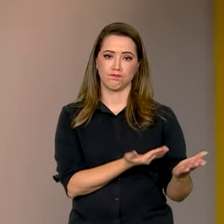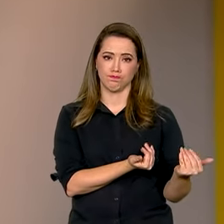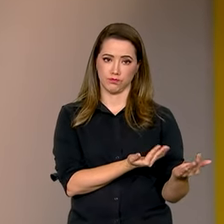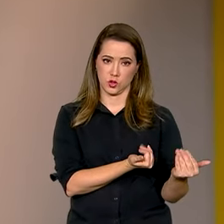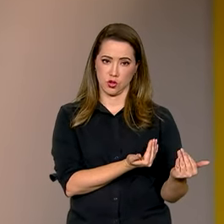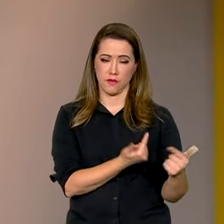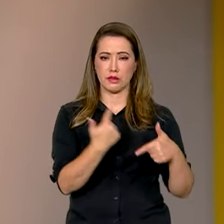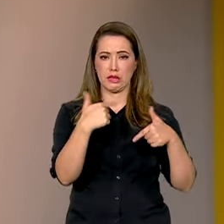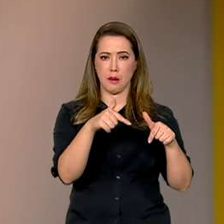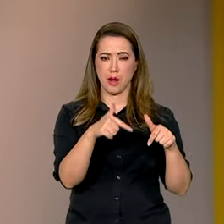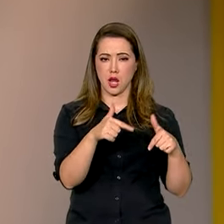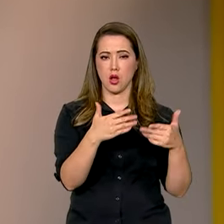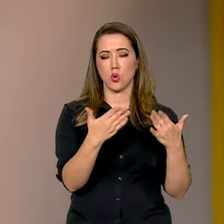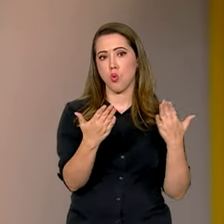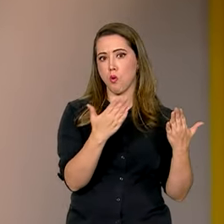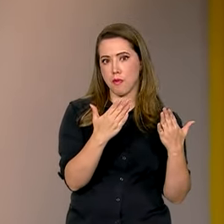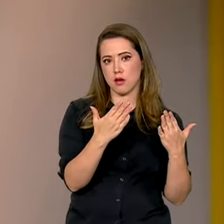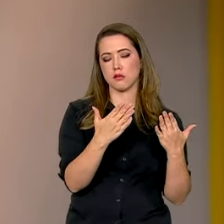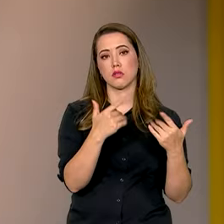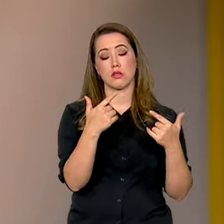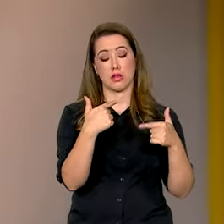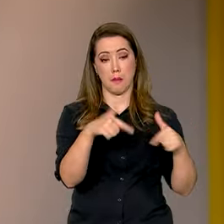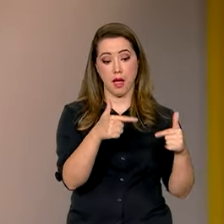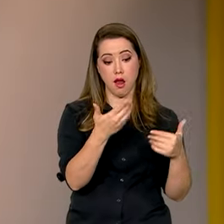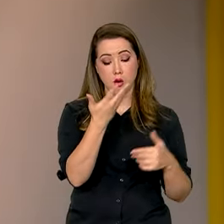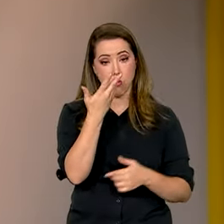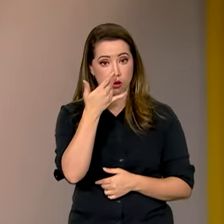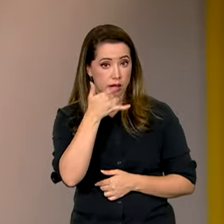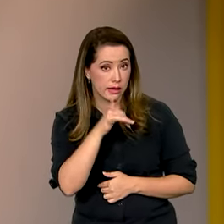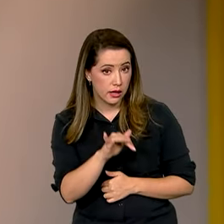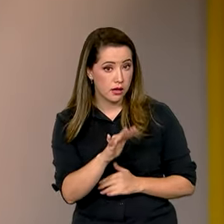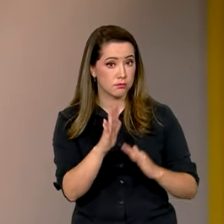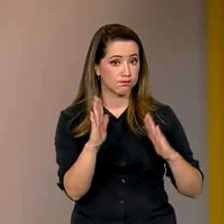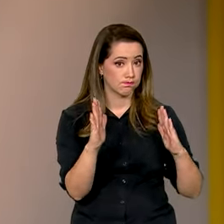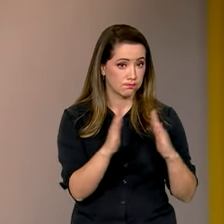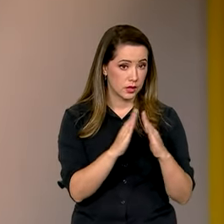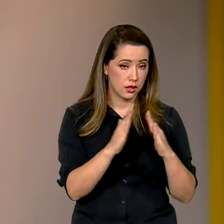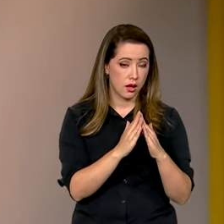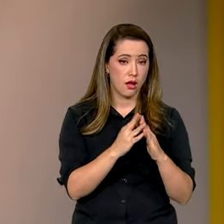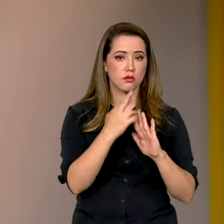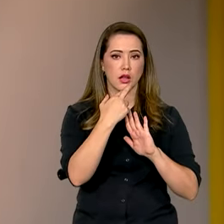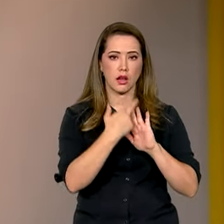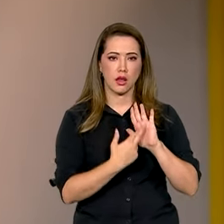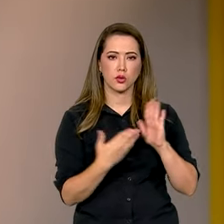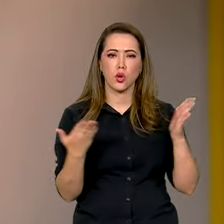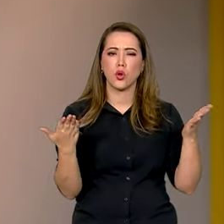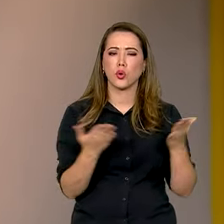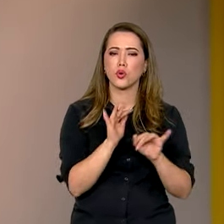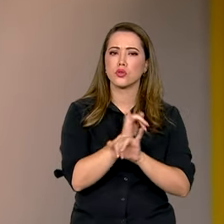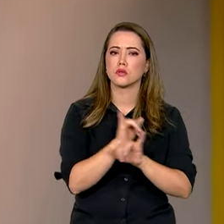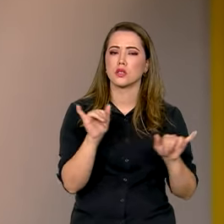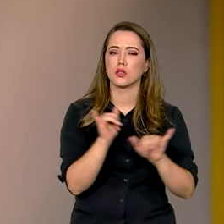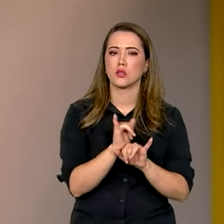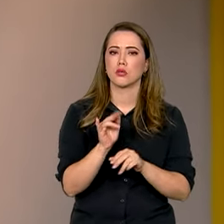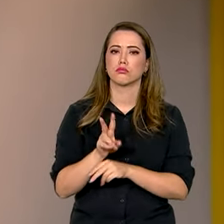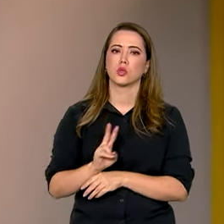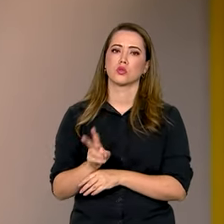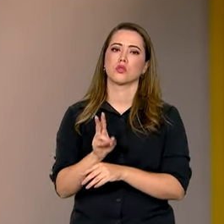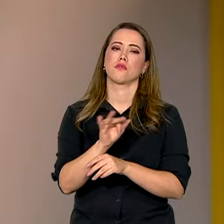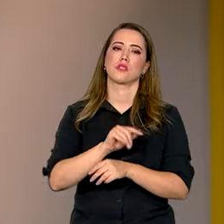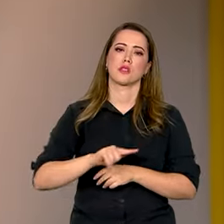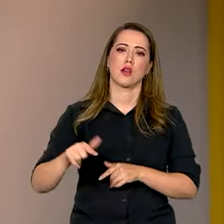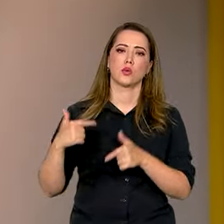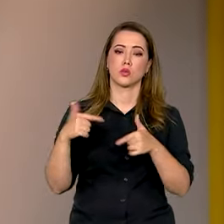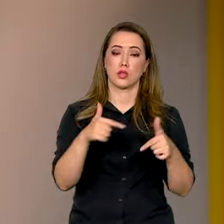doméstico. Os dados fazem parte de um relatório preliminar divulgado hoje e realizado pela Auditoria Fiscal do Trabalho